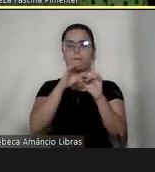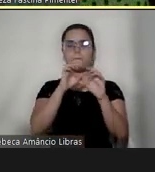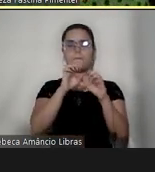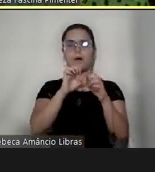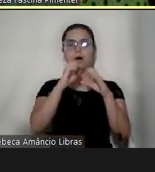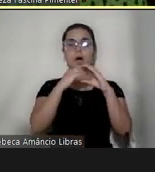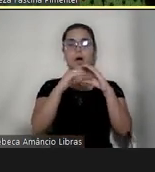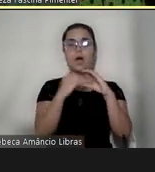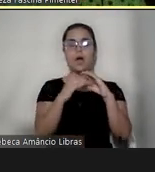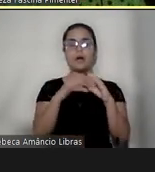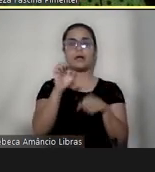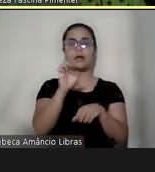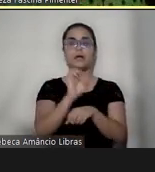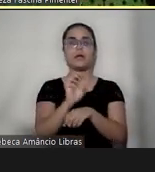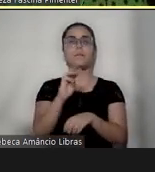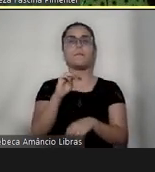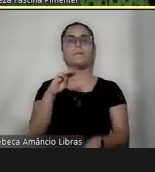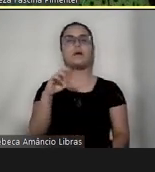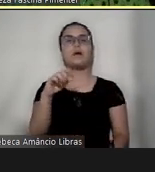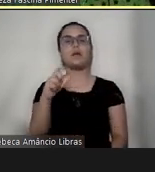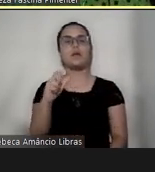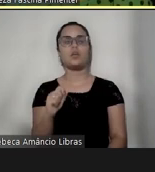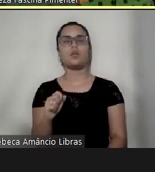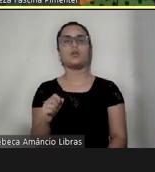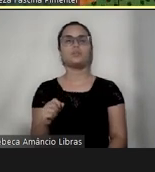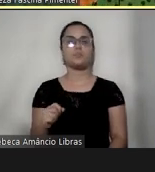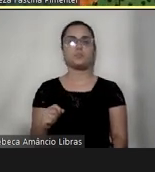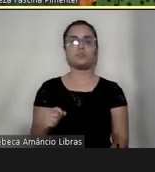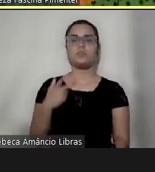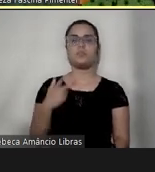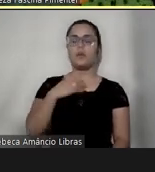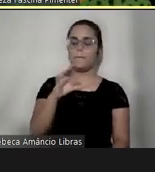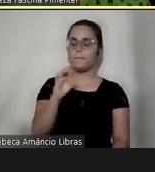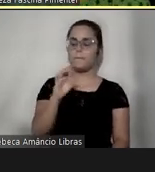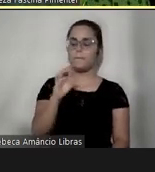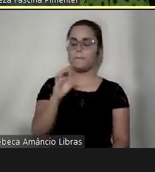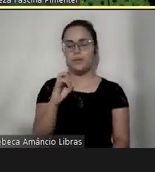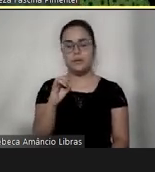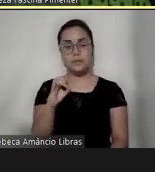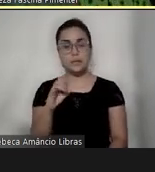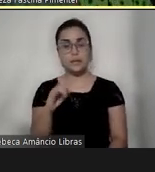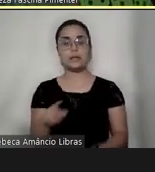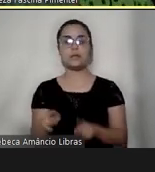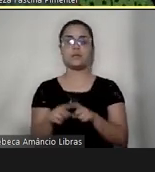andresafaspinha arroba gmail.com, o meu Instagram superando diagnósticos.